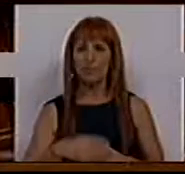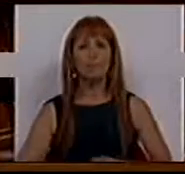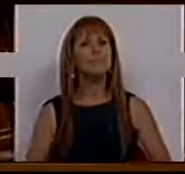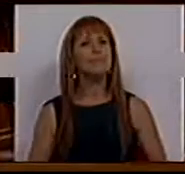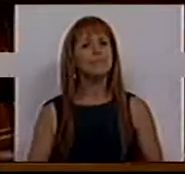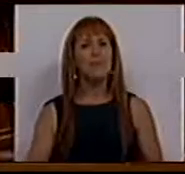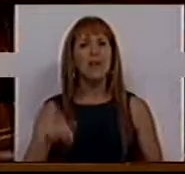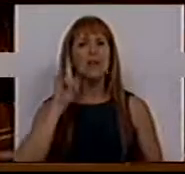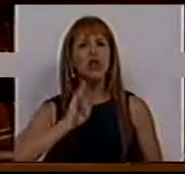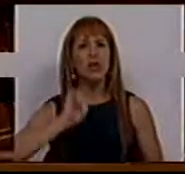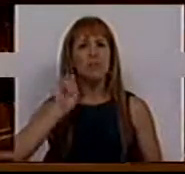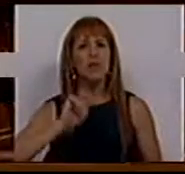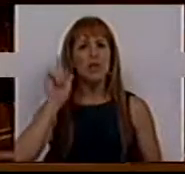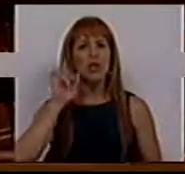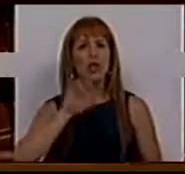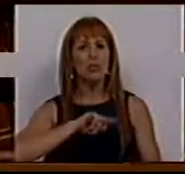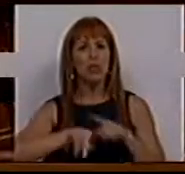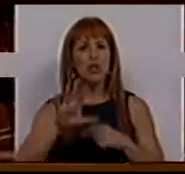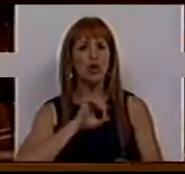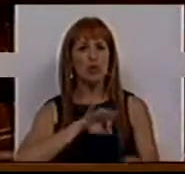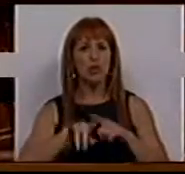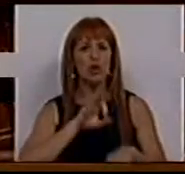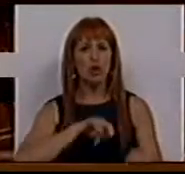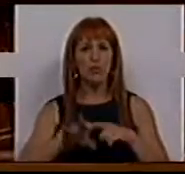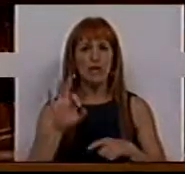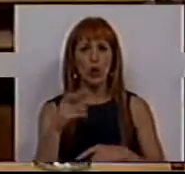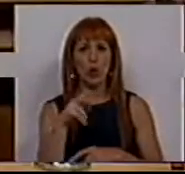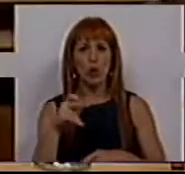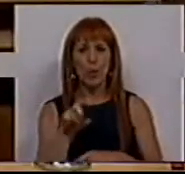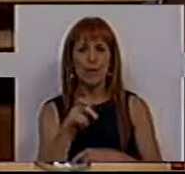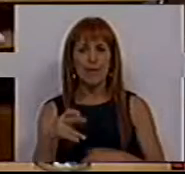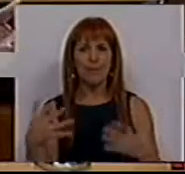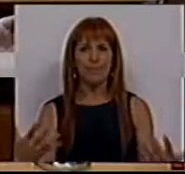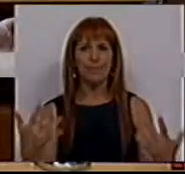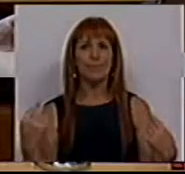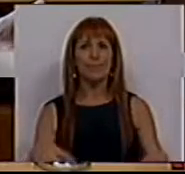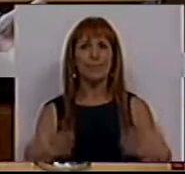Senhora Presidente, Sras. Deputadas, Srs. Deputados, Sra. Deputada Iluísa Apelónio,